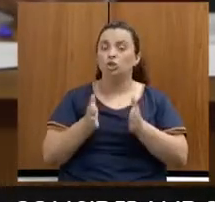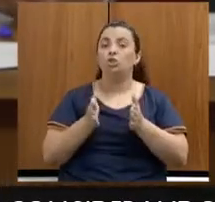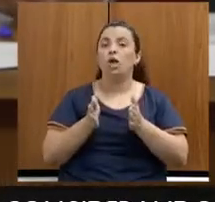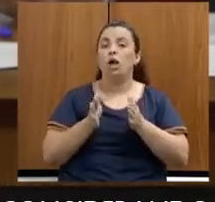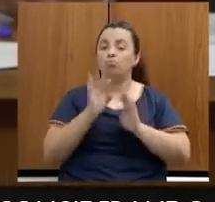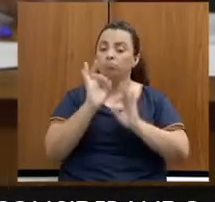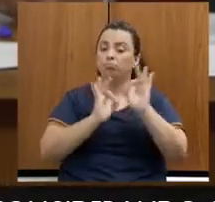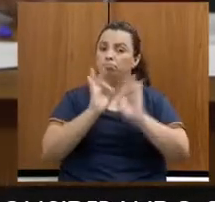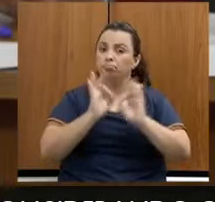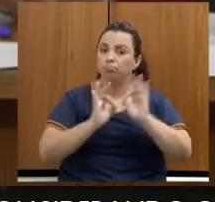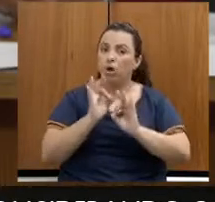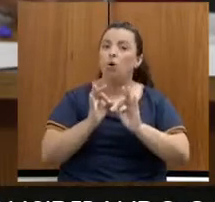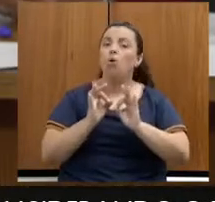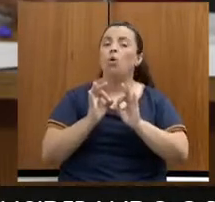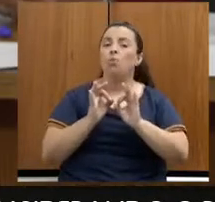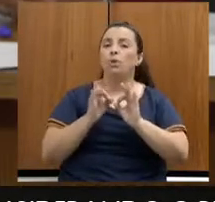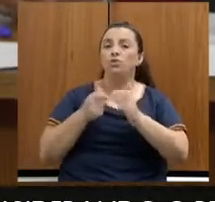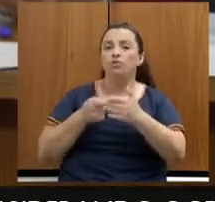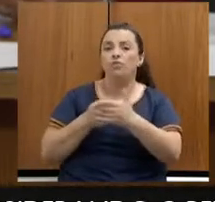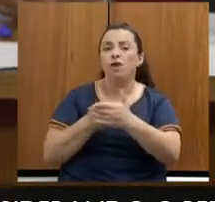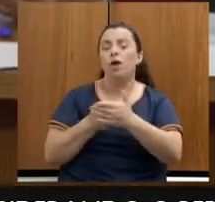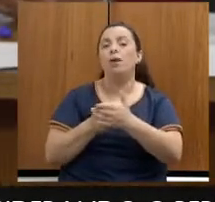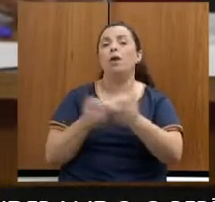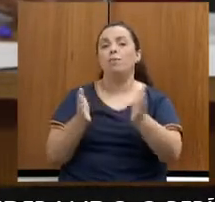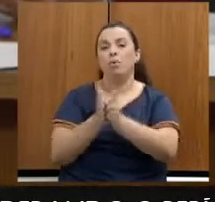plano de enfrentamento à pobreza em Minas Gerais.